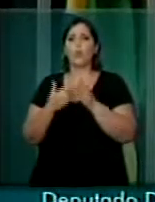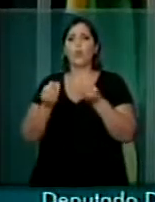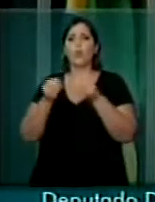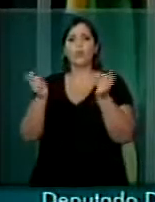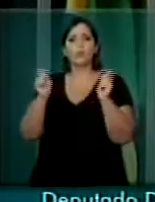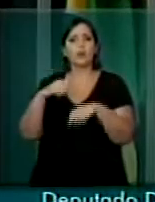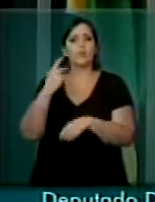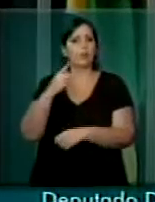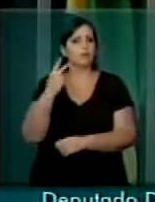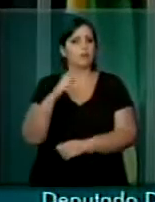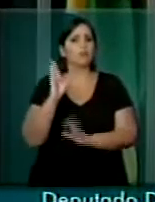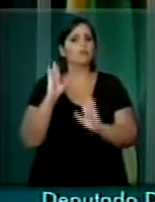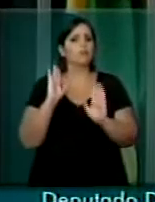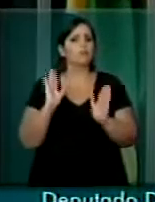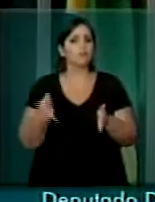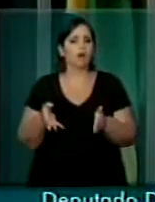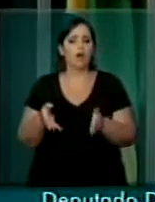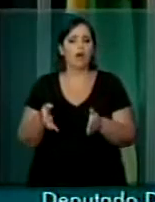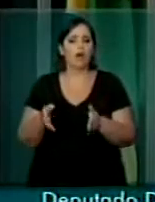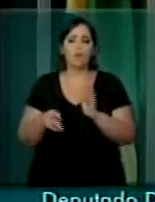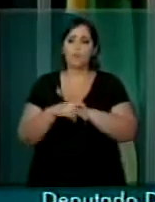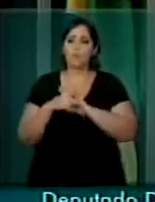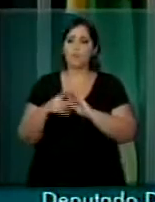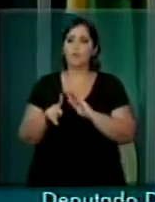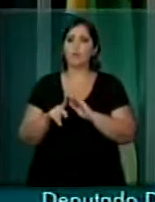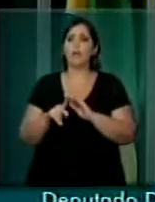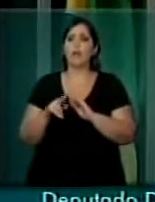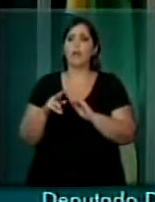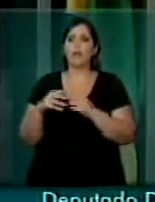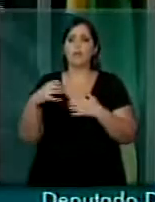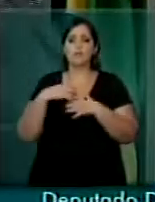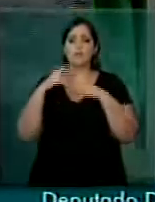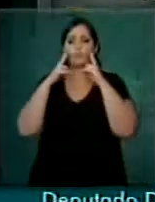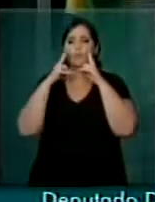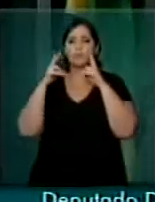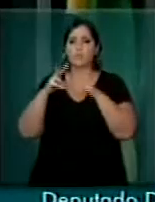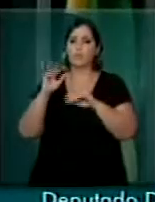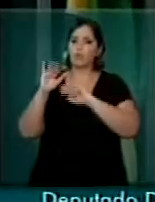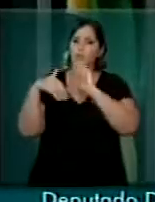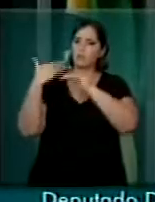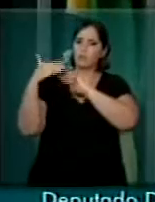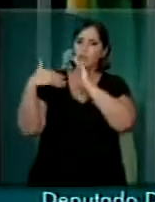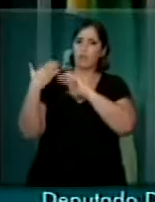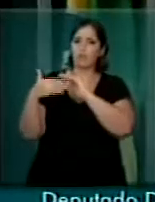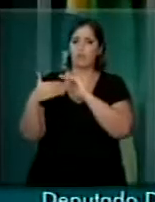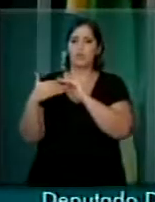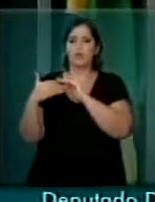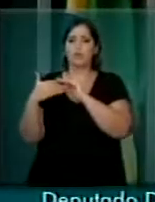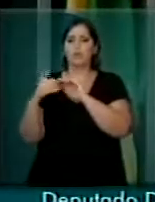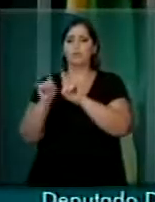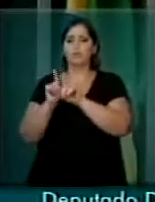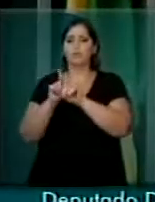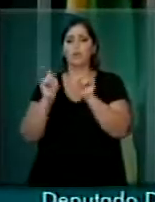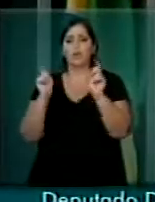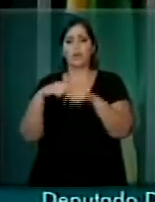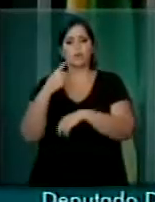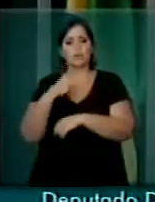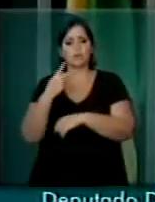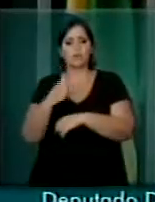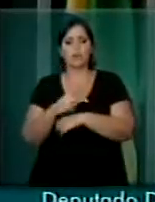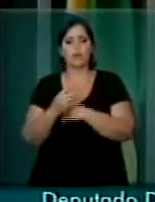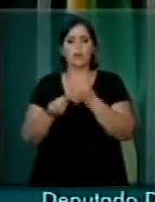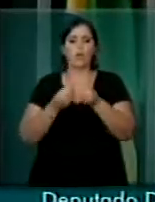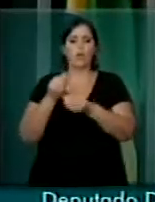capacidade, da sua visão de desenvolvimento e da capacidade